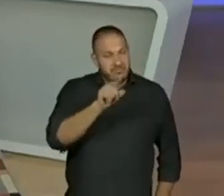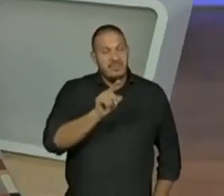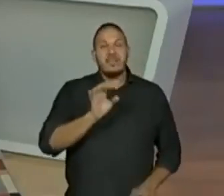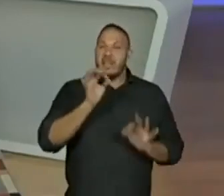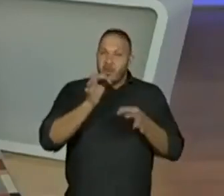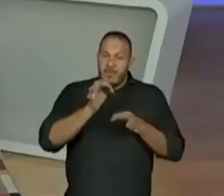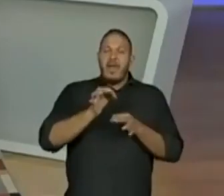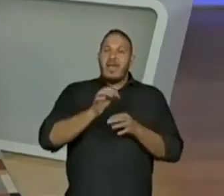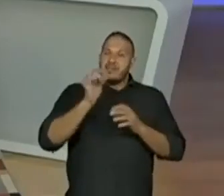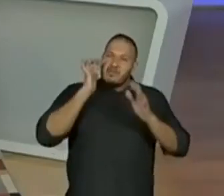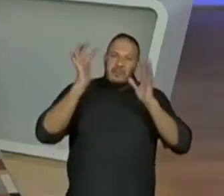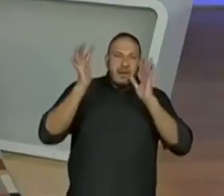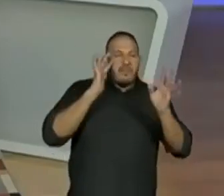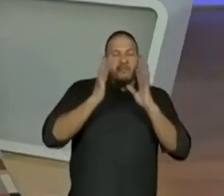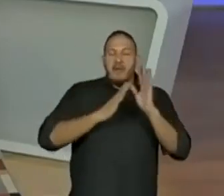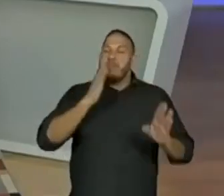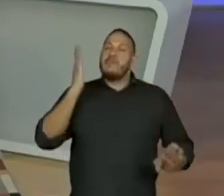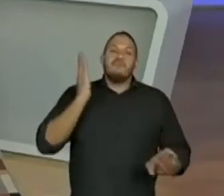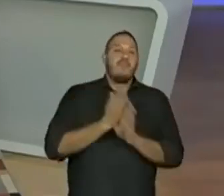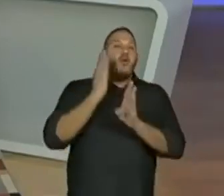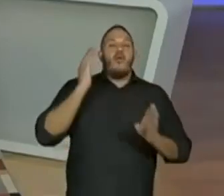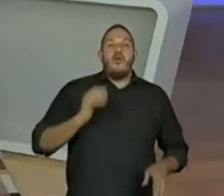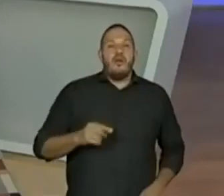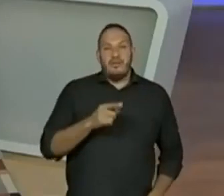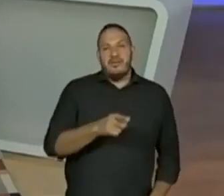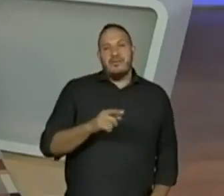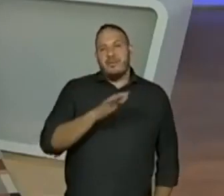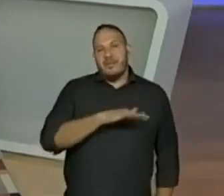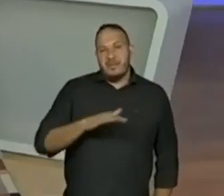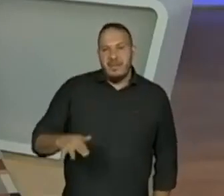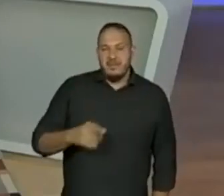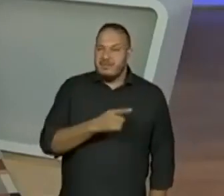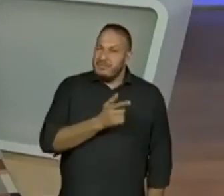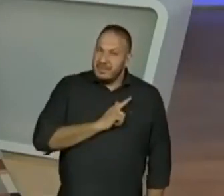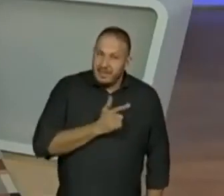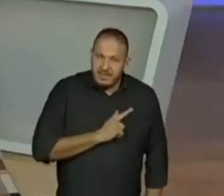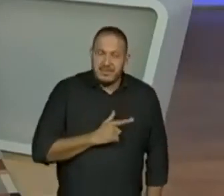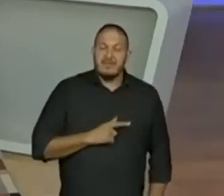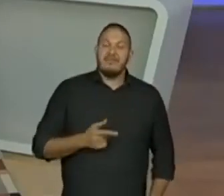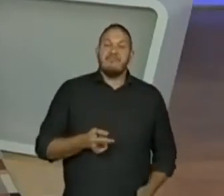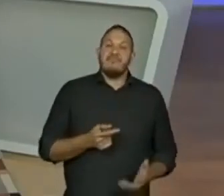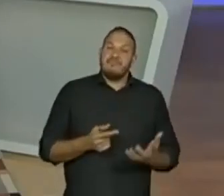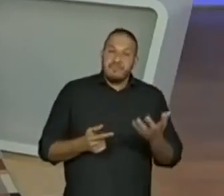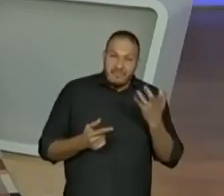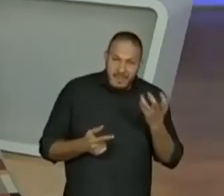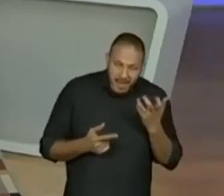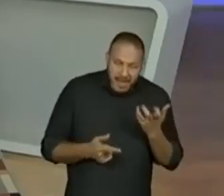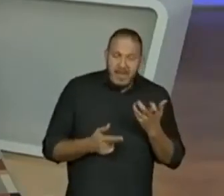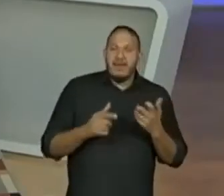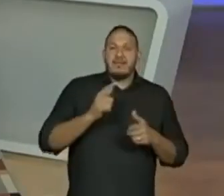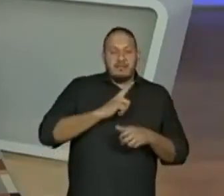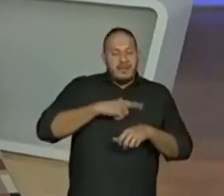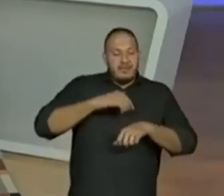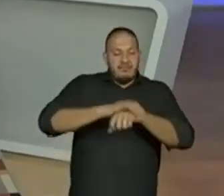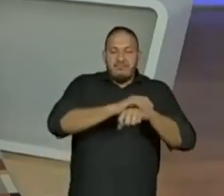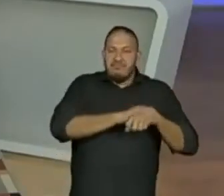imaginação. A imaginação da criança que existe e quer que exista tudo aquilo que eles